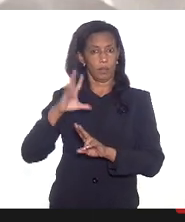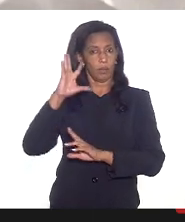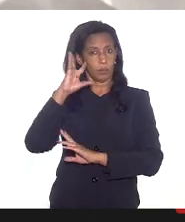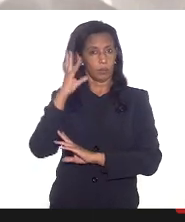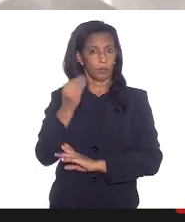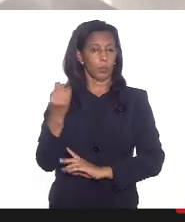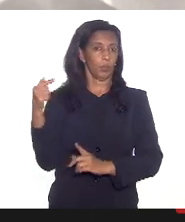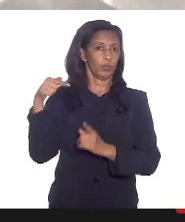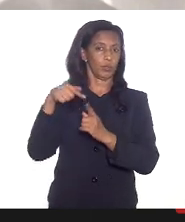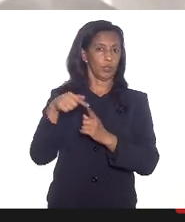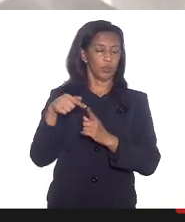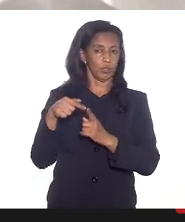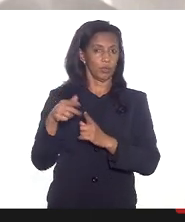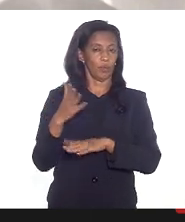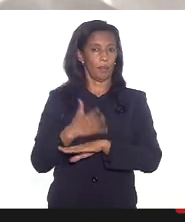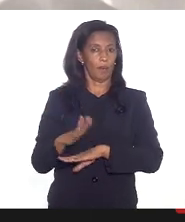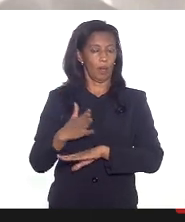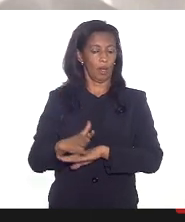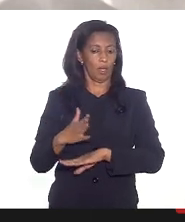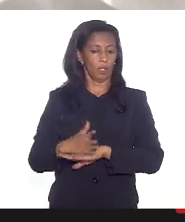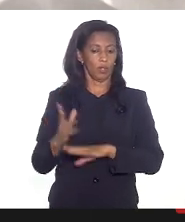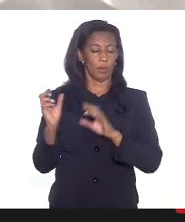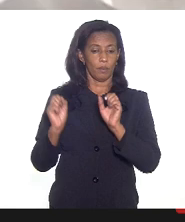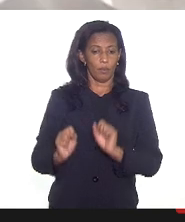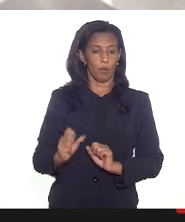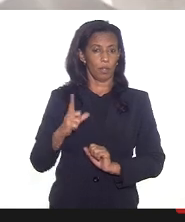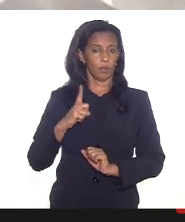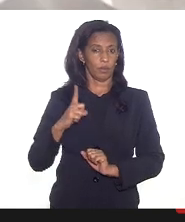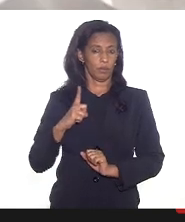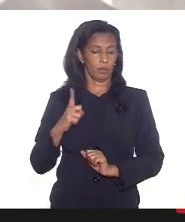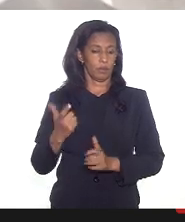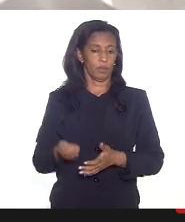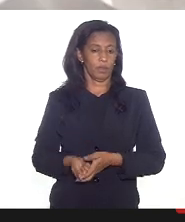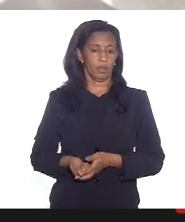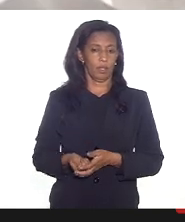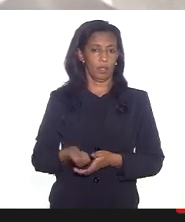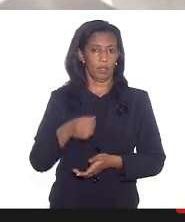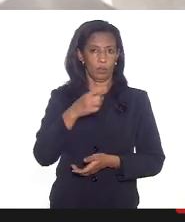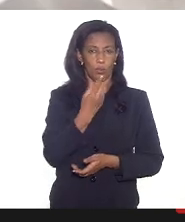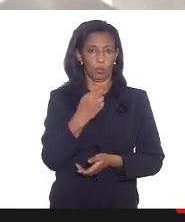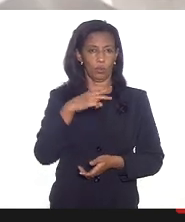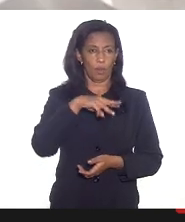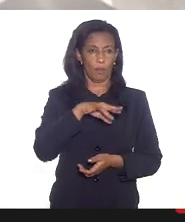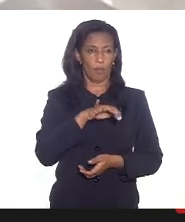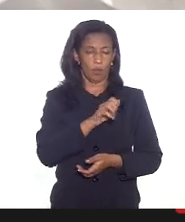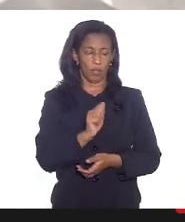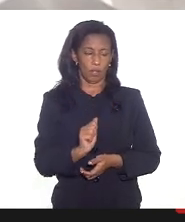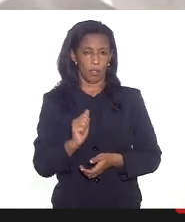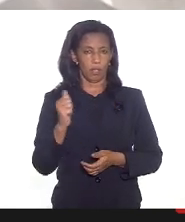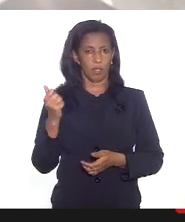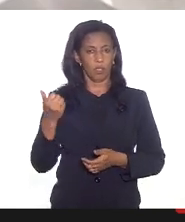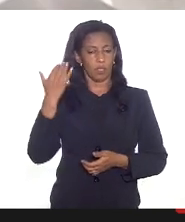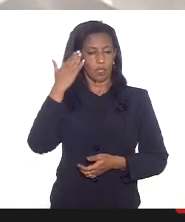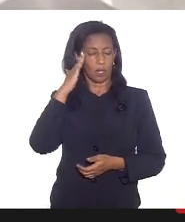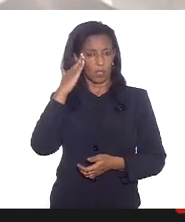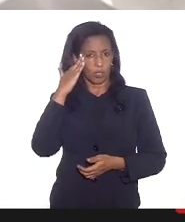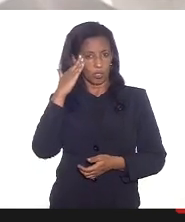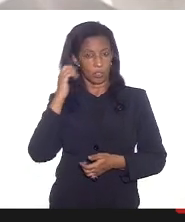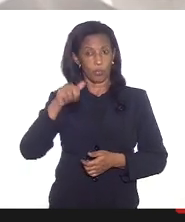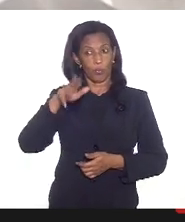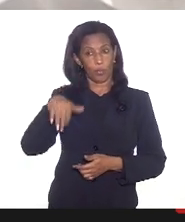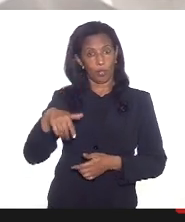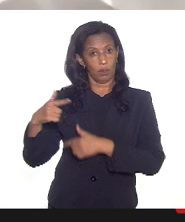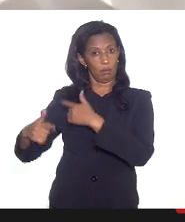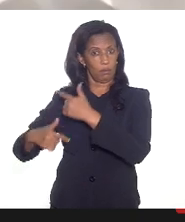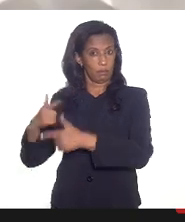objetivas práticas que possam ser como disse a doutora Monique perfeitamente entendidas por quem está na